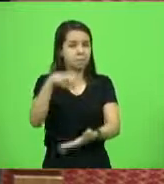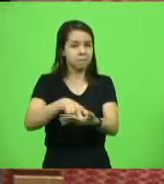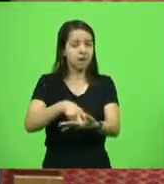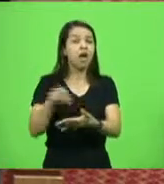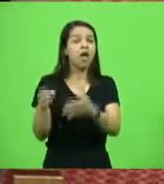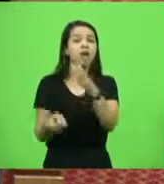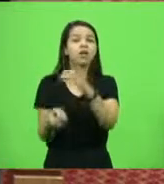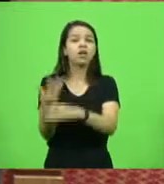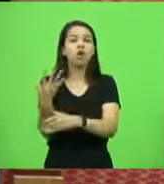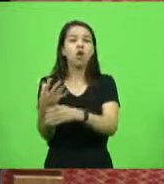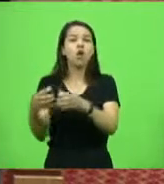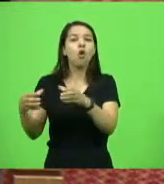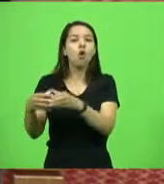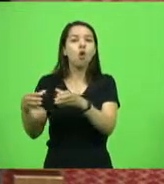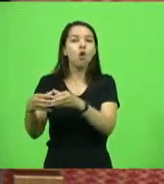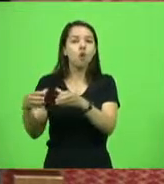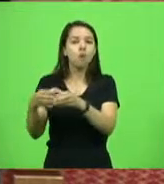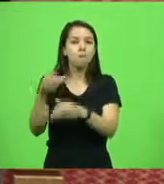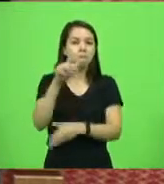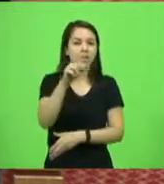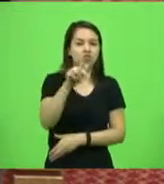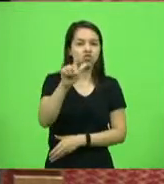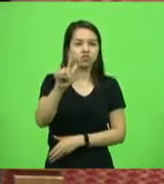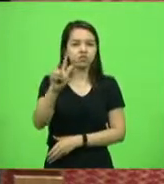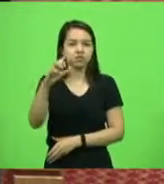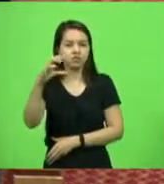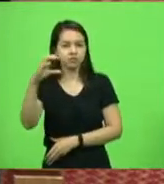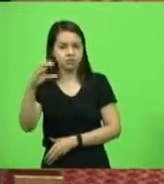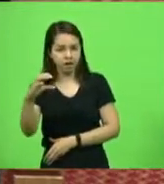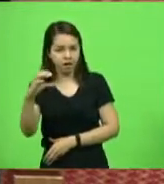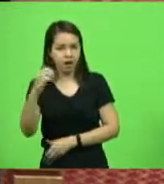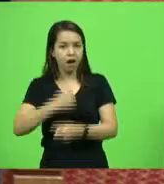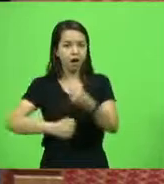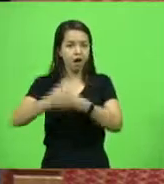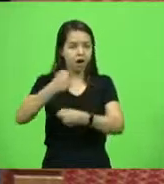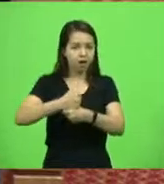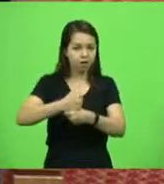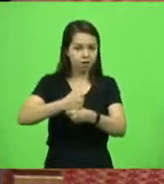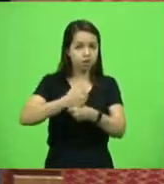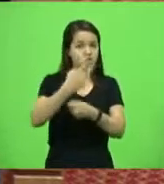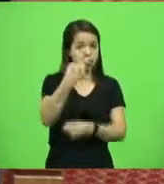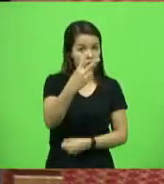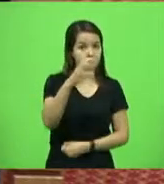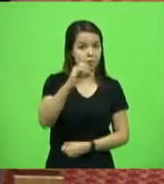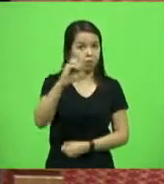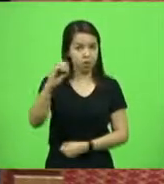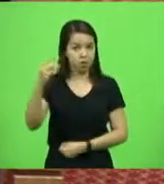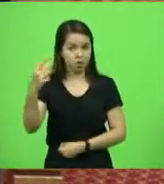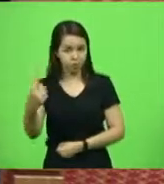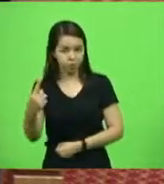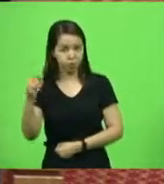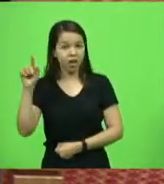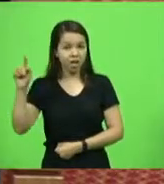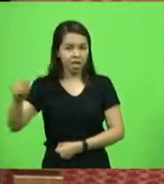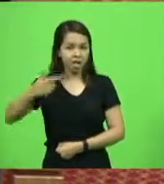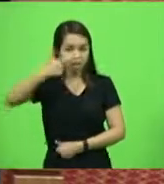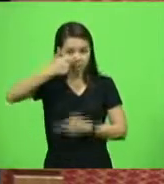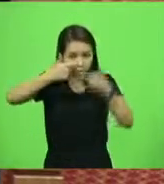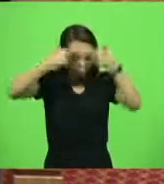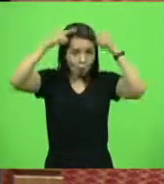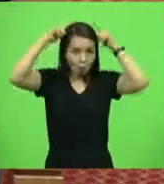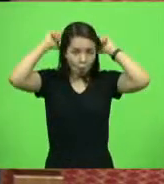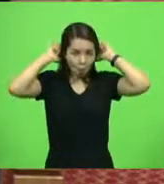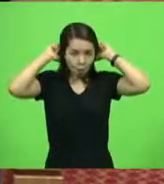1º Grupo Catarinense, o PGC, em 2001. Além de estar com a cabeça raspada, o bandido que já foi